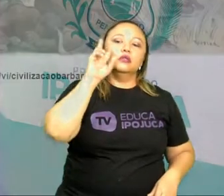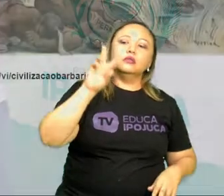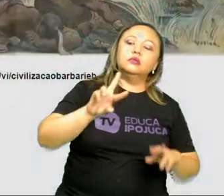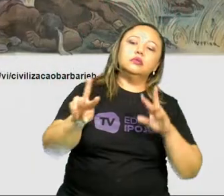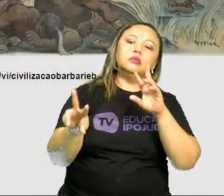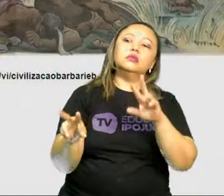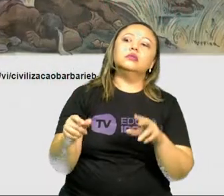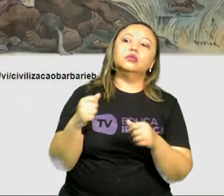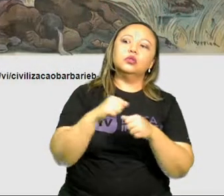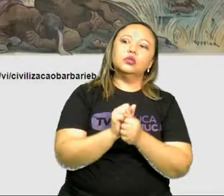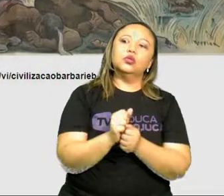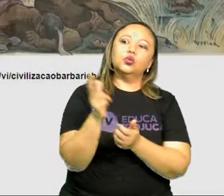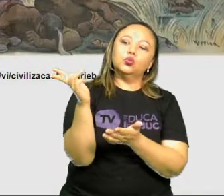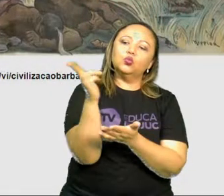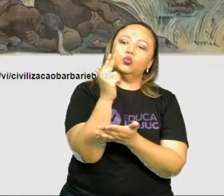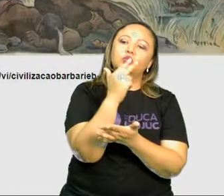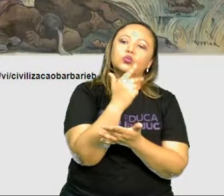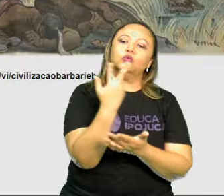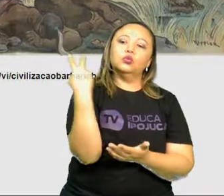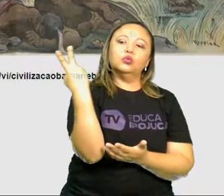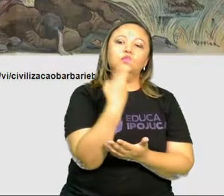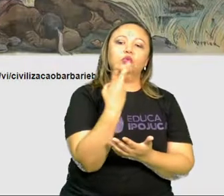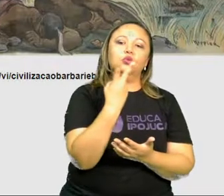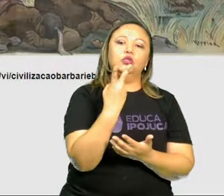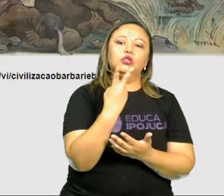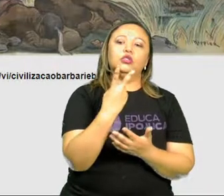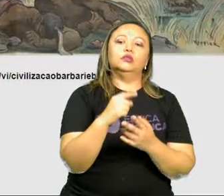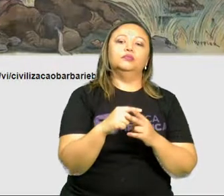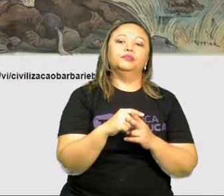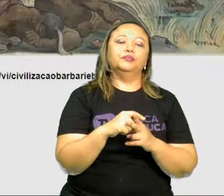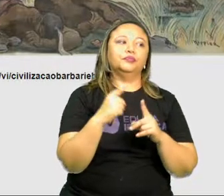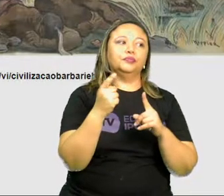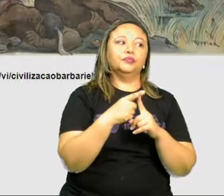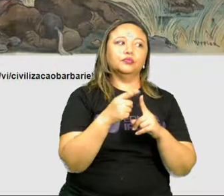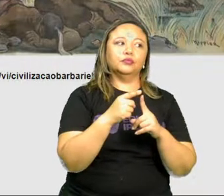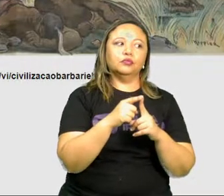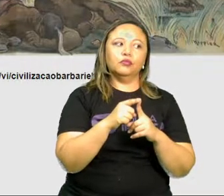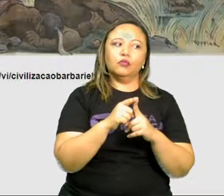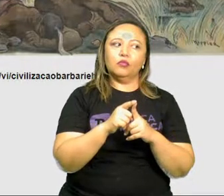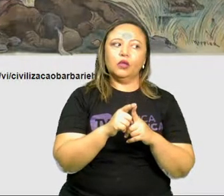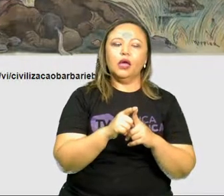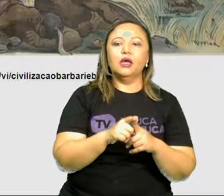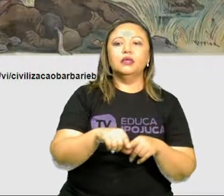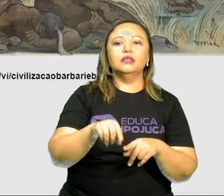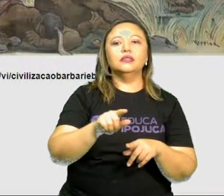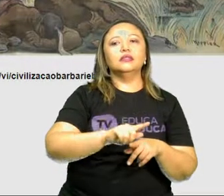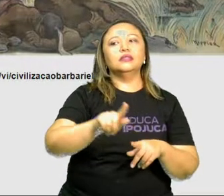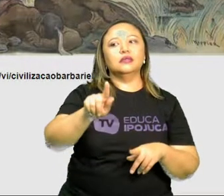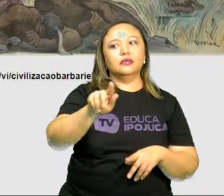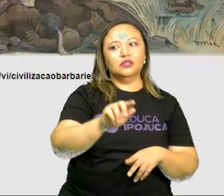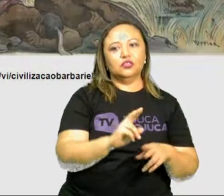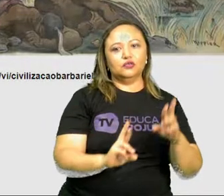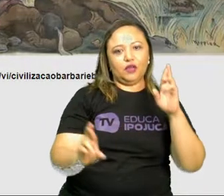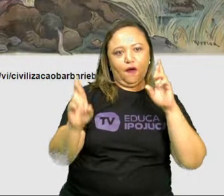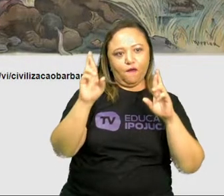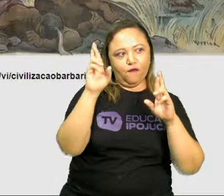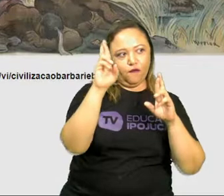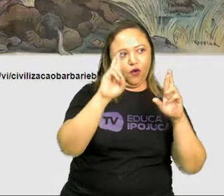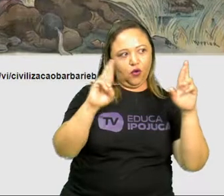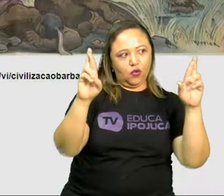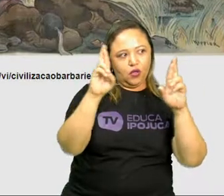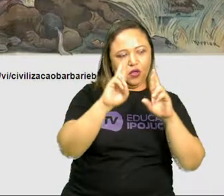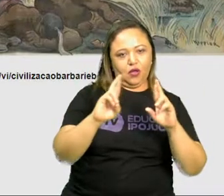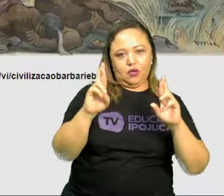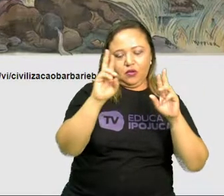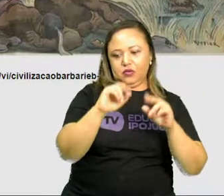tem duas imagens que mostram essa influência. Uma delas, a revolução industrial que surgiu na Europa.